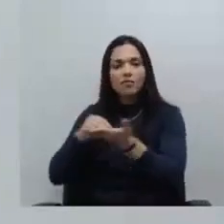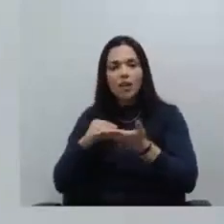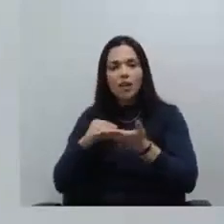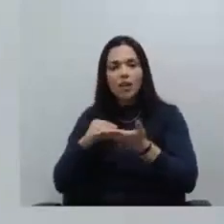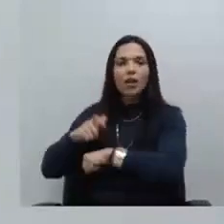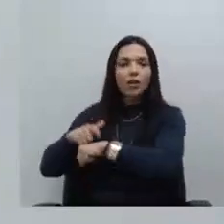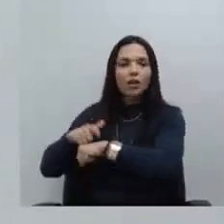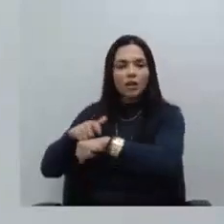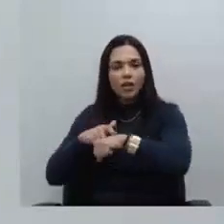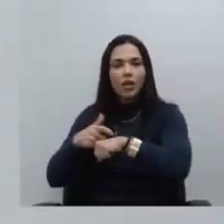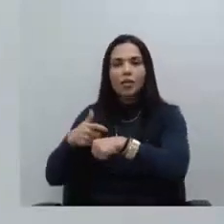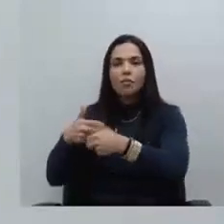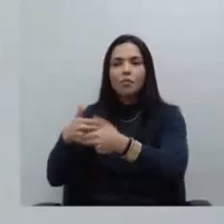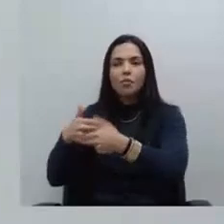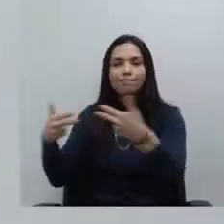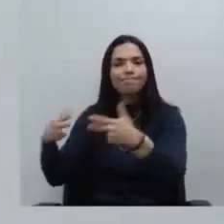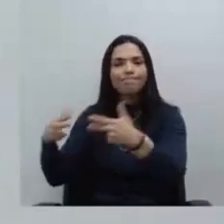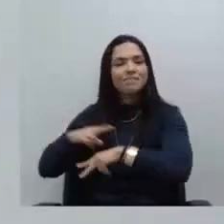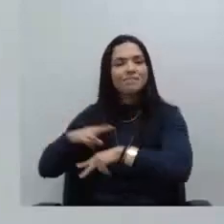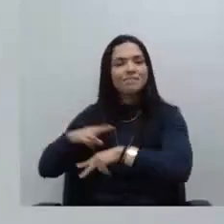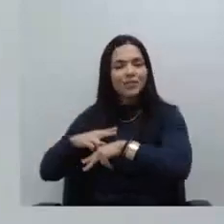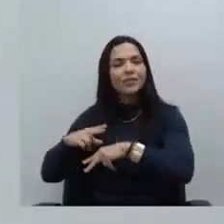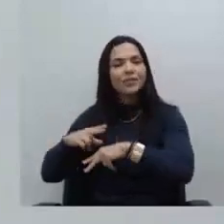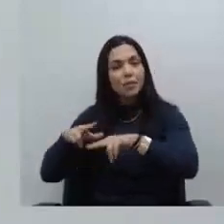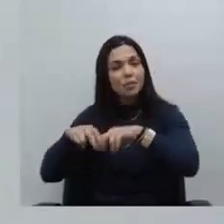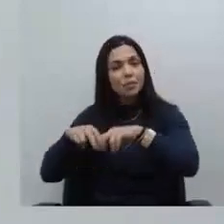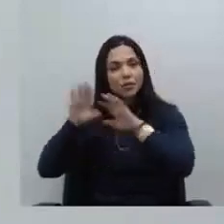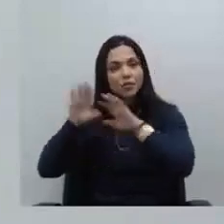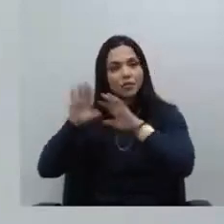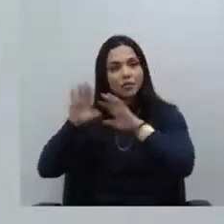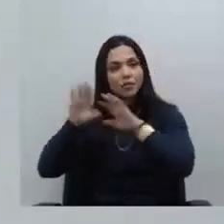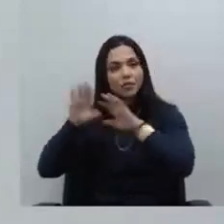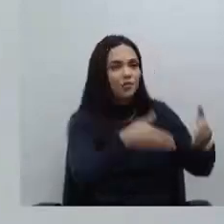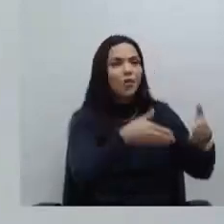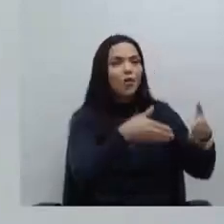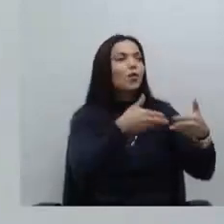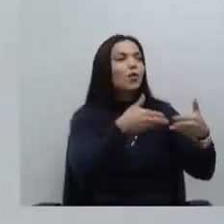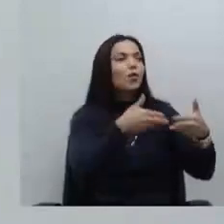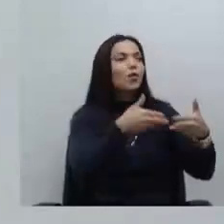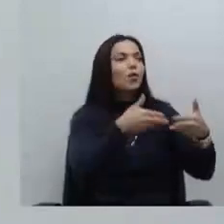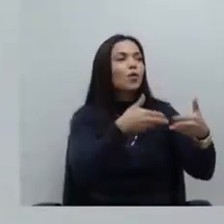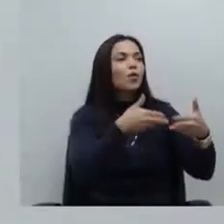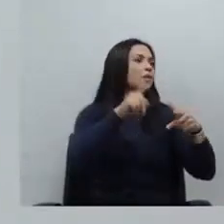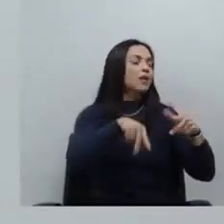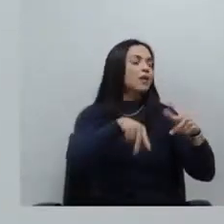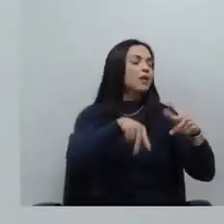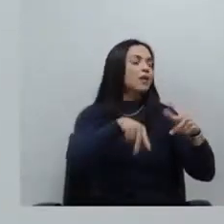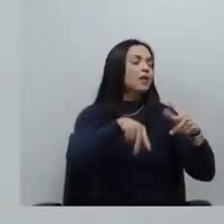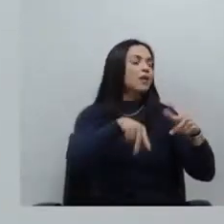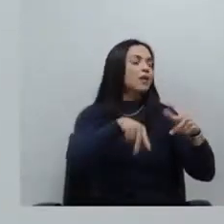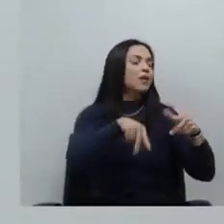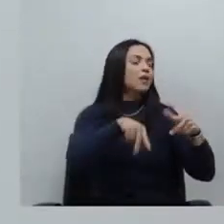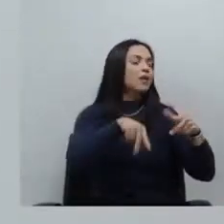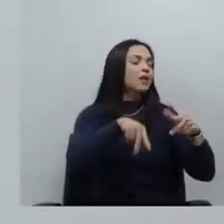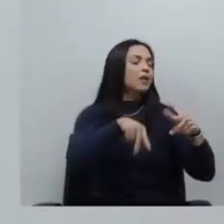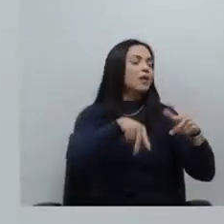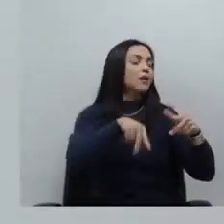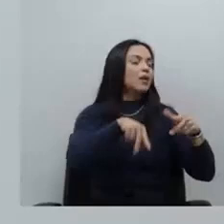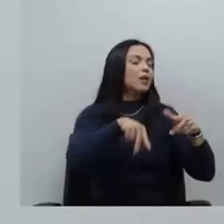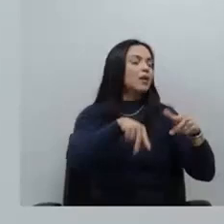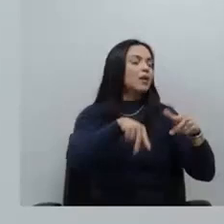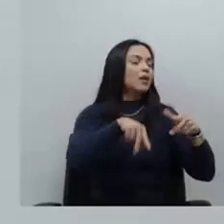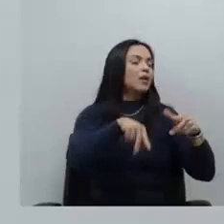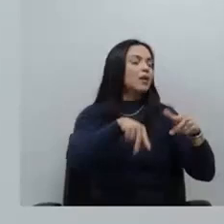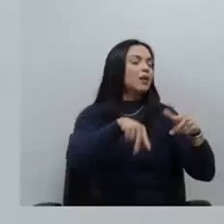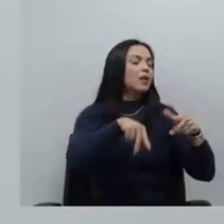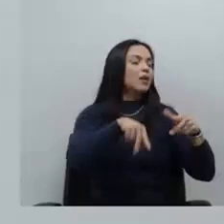familiar porque acaba envolvida em outras questões que tomam conta da vida do presidente da entidade de classe por mais que tenha o apoio